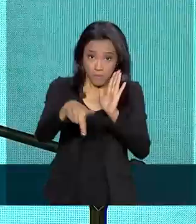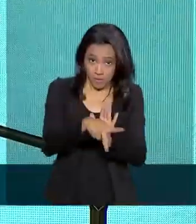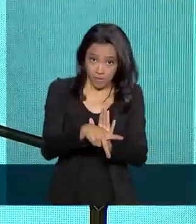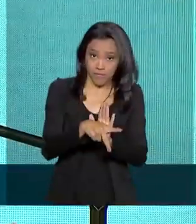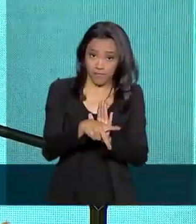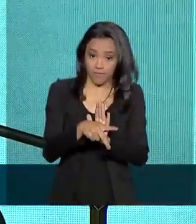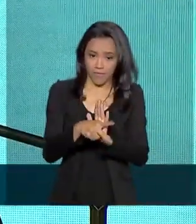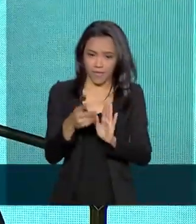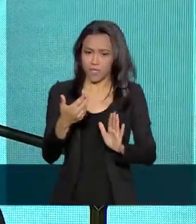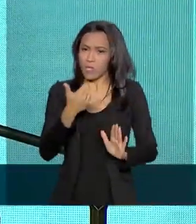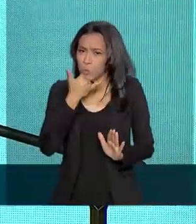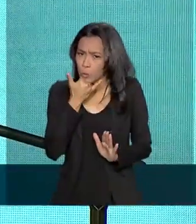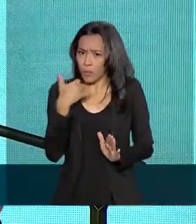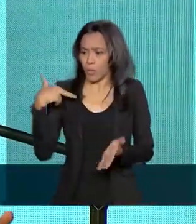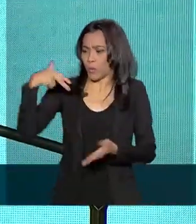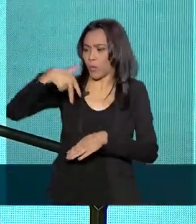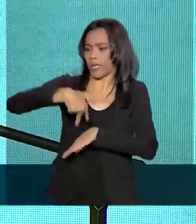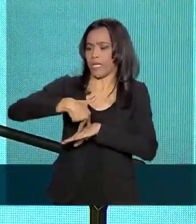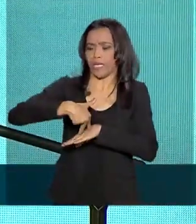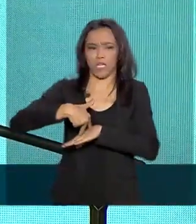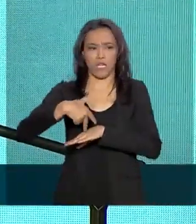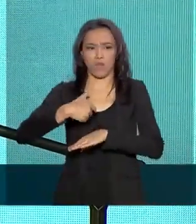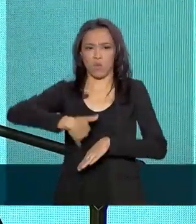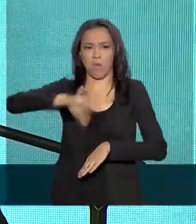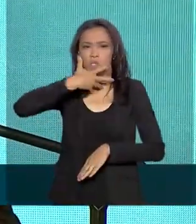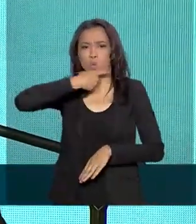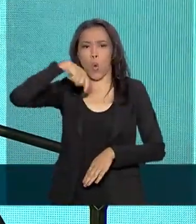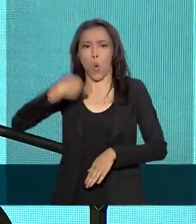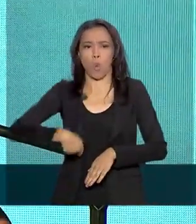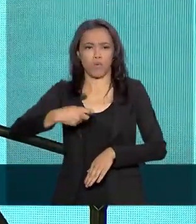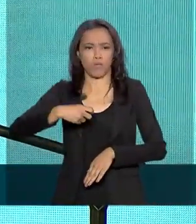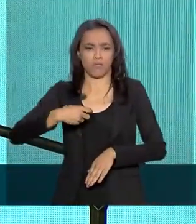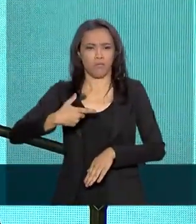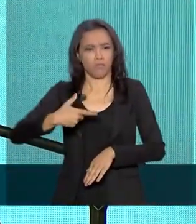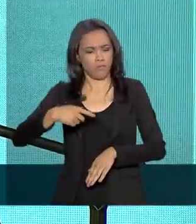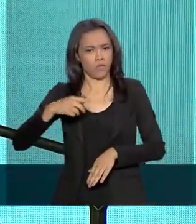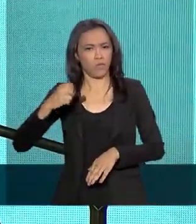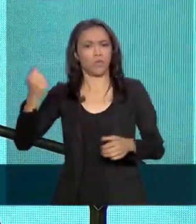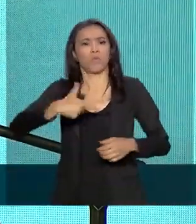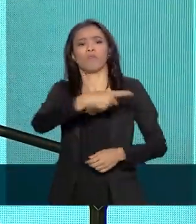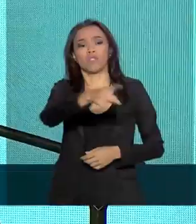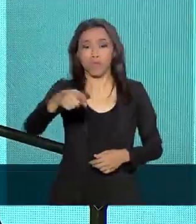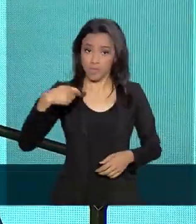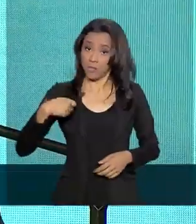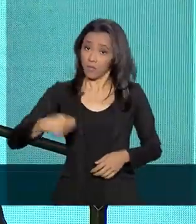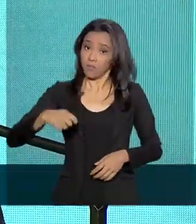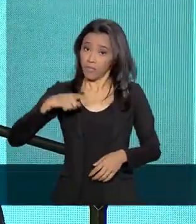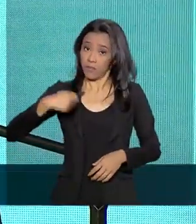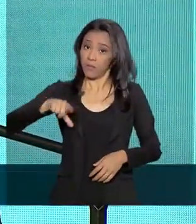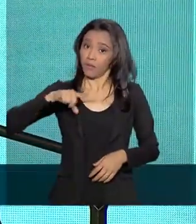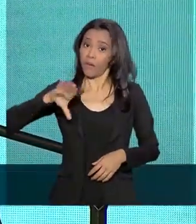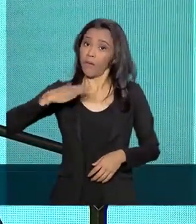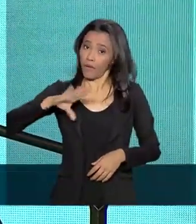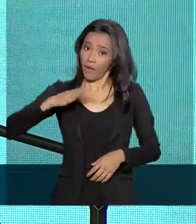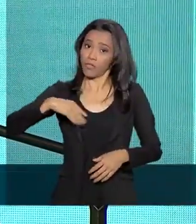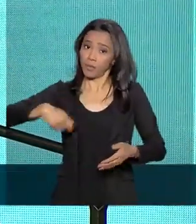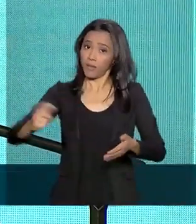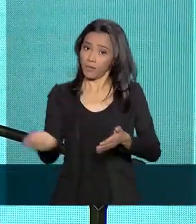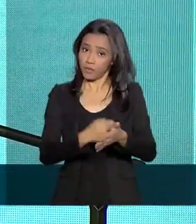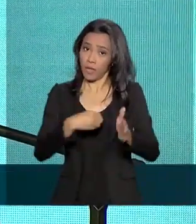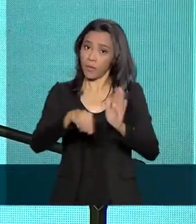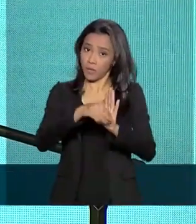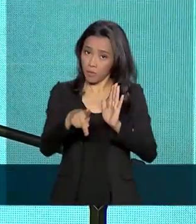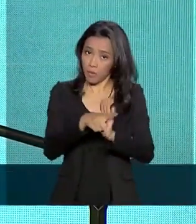desculpa aqui, não é porque eu estou aqui não, eu não sou mais machão que ninguém aqui não. Mas tem que ter coragem para assinar uma medida provisória, permitindo que os